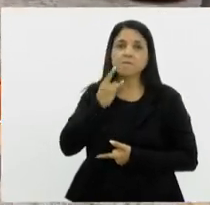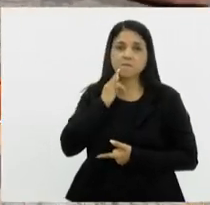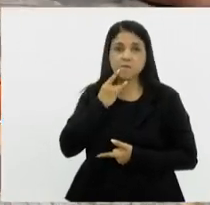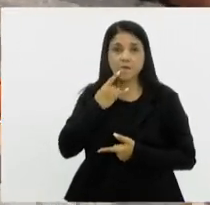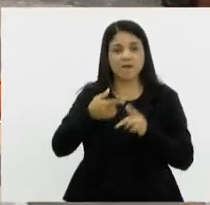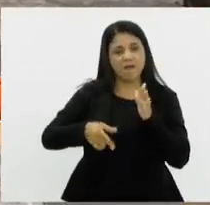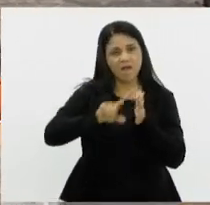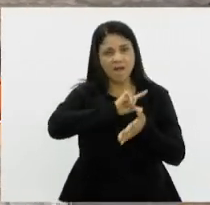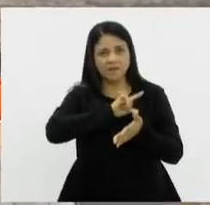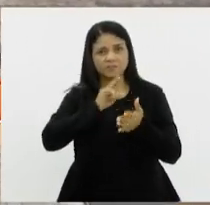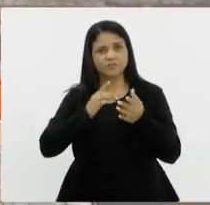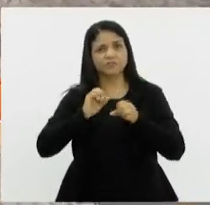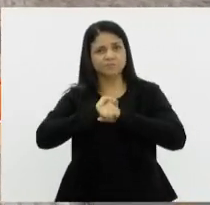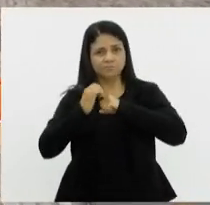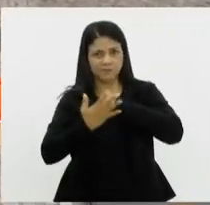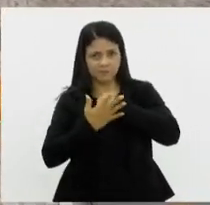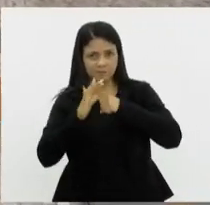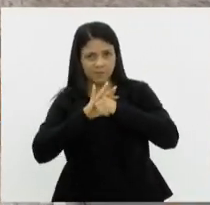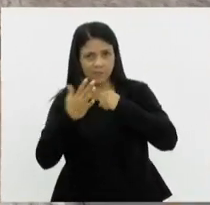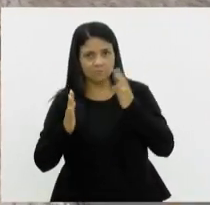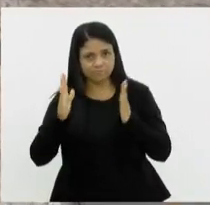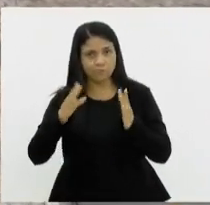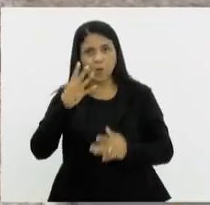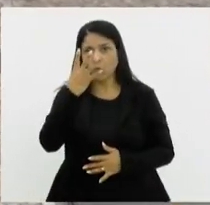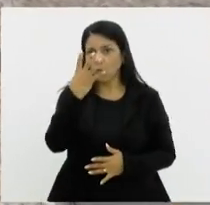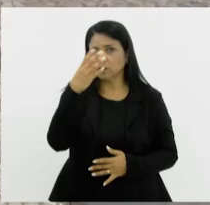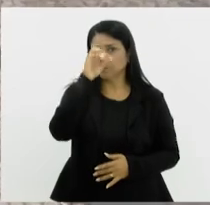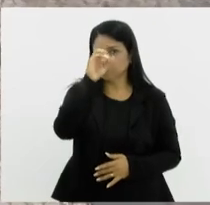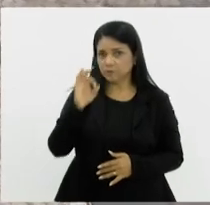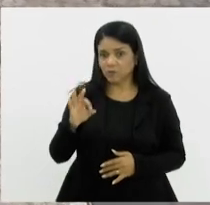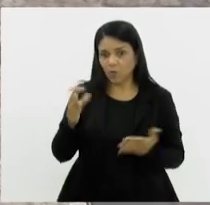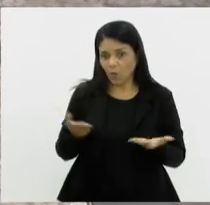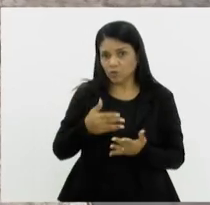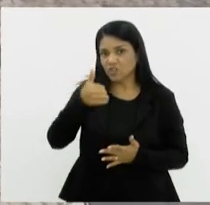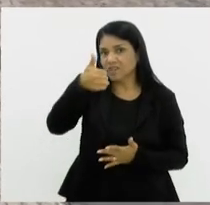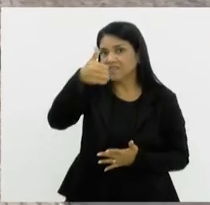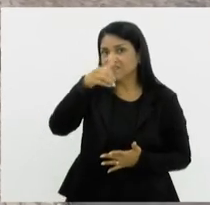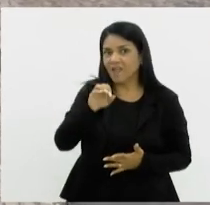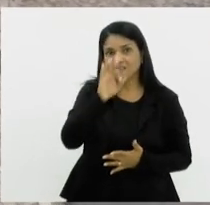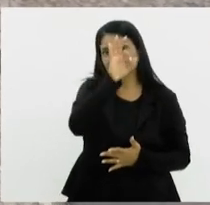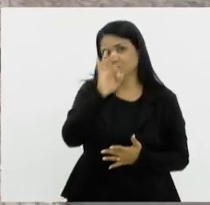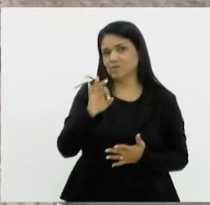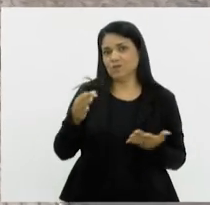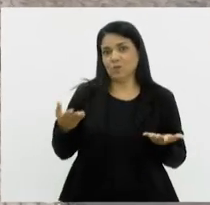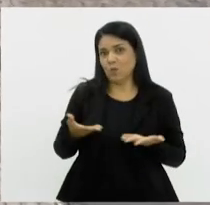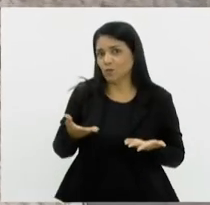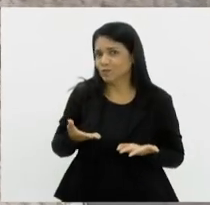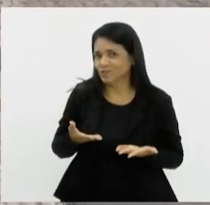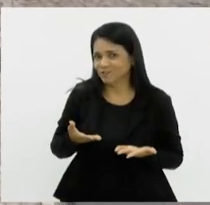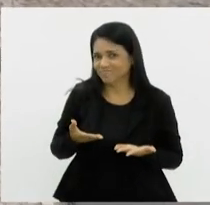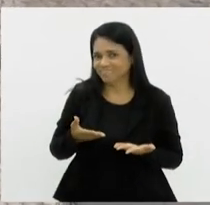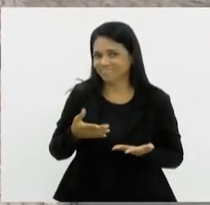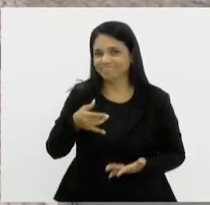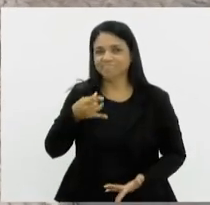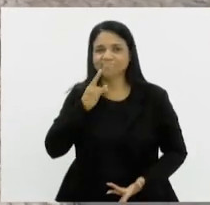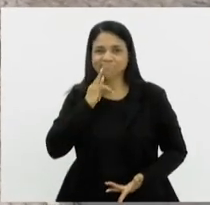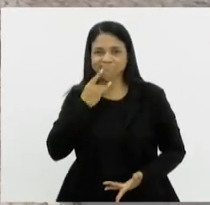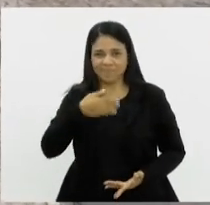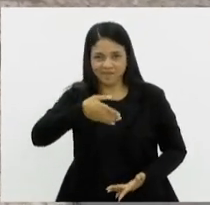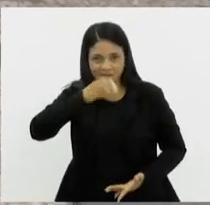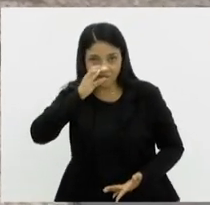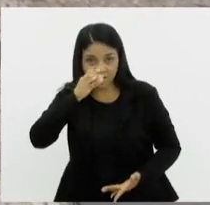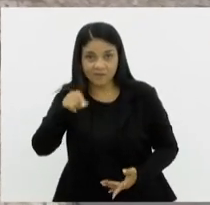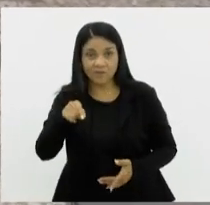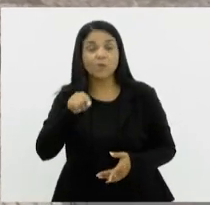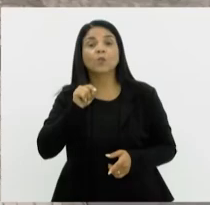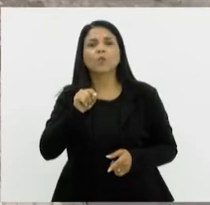pré-pandemia, de 4%. Hoje a gente conta com média de 10% de motoristas alcoolizados. E a gente atribui